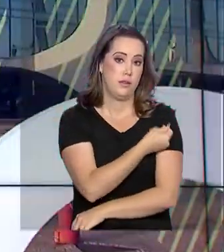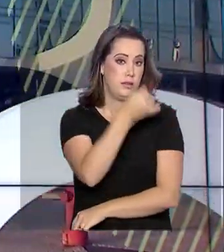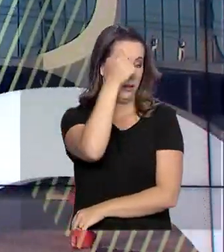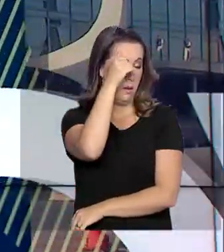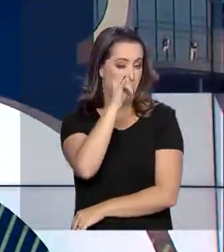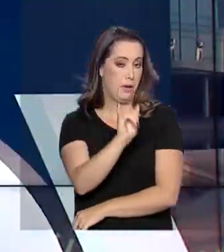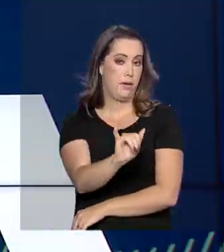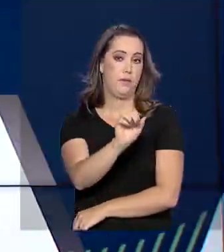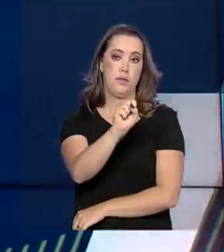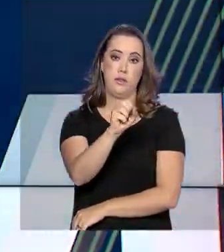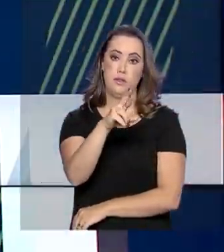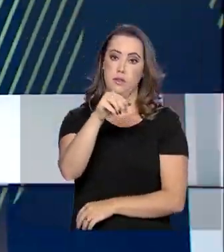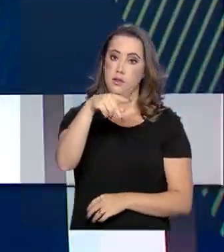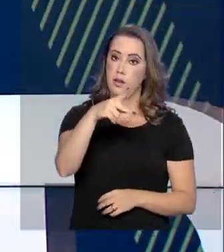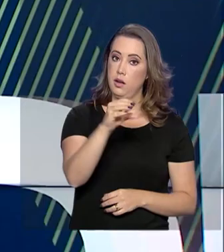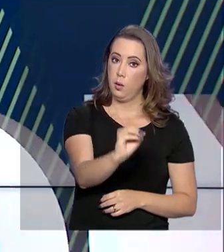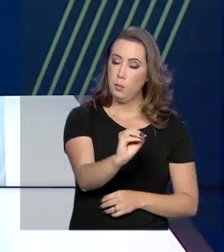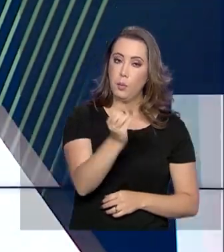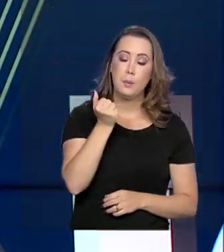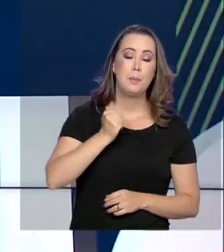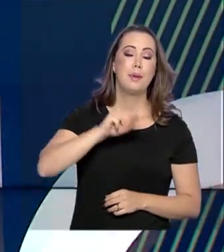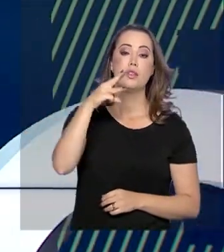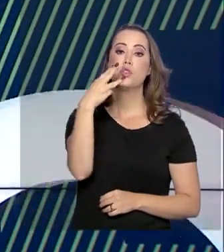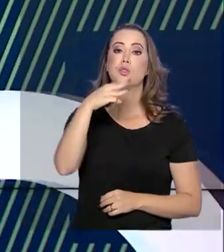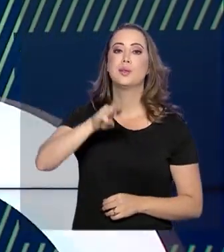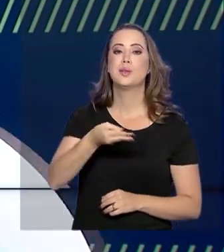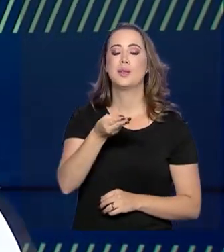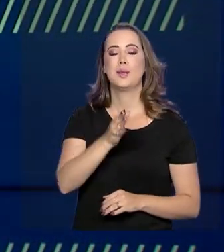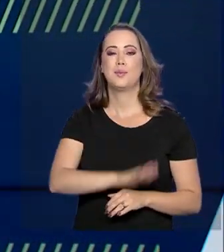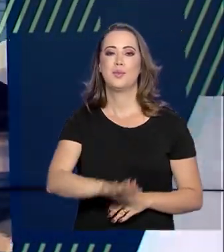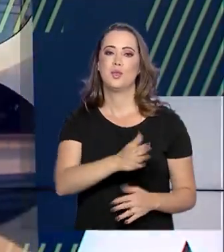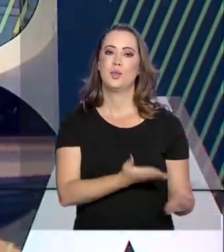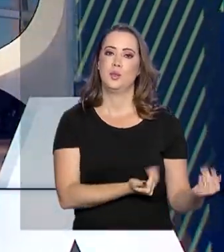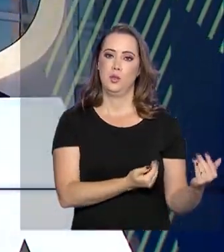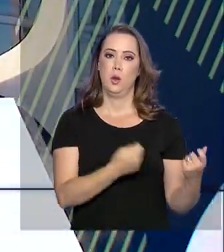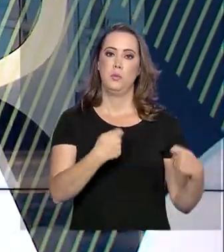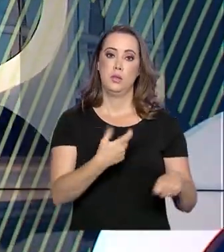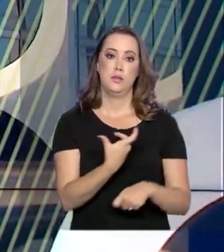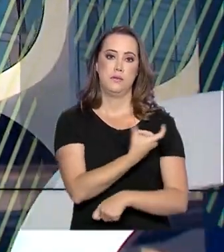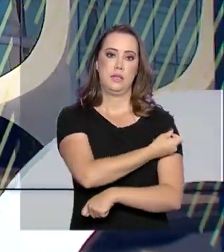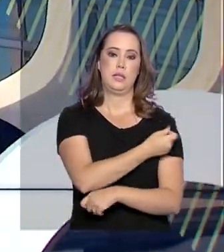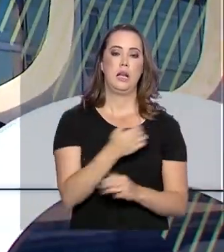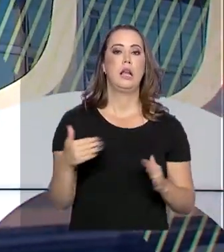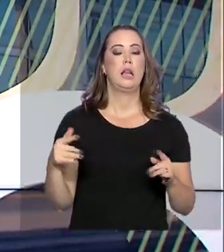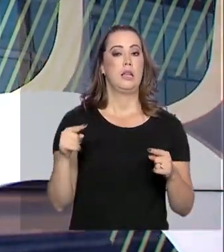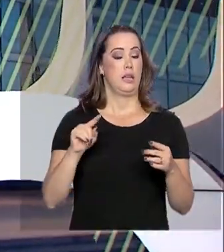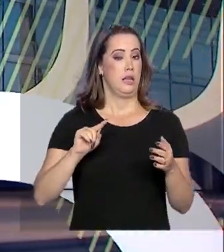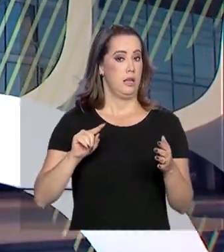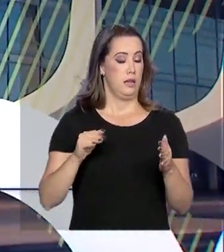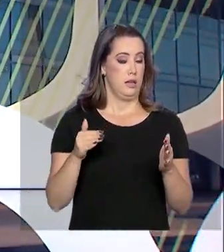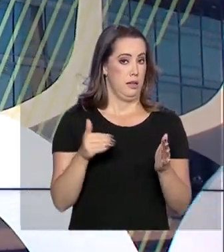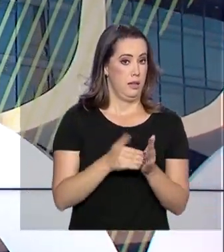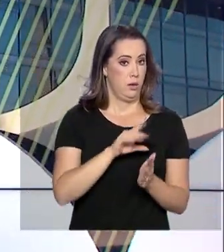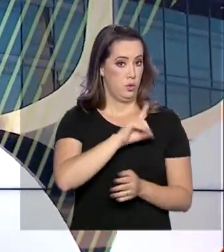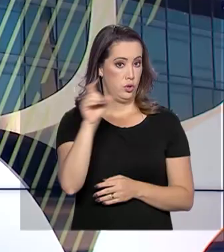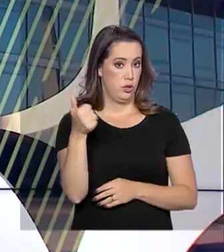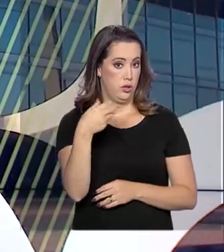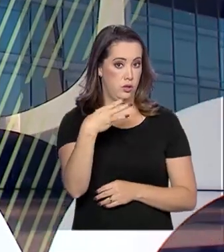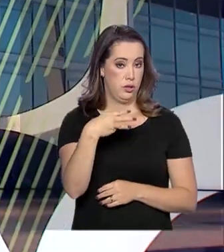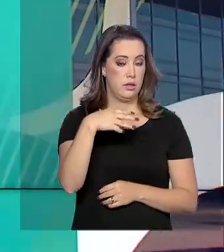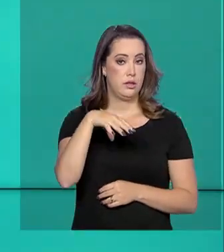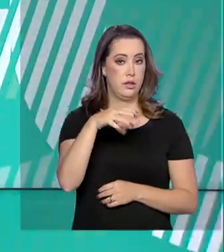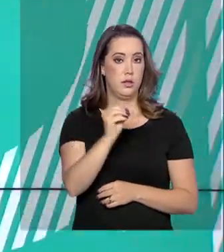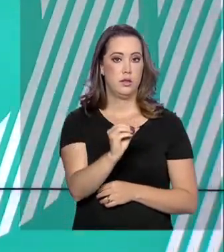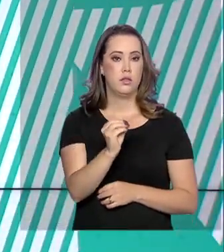sarampo. Mais de 3 milhões de crianças e jovens devem se imunizar. A campanha vai até 13 de março. Tiago